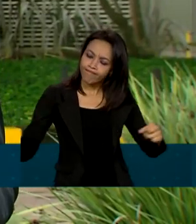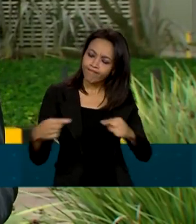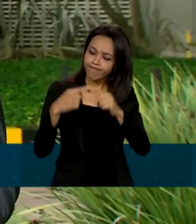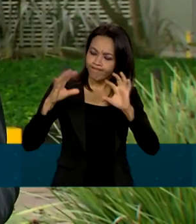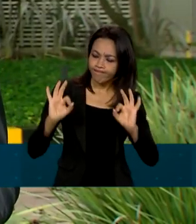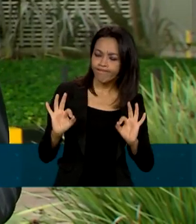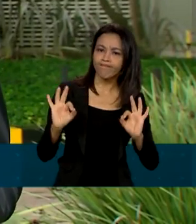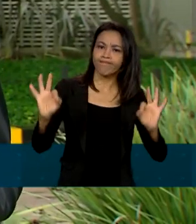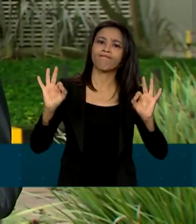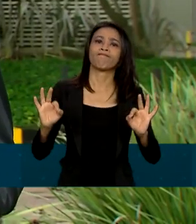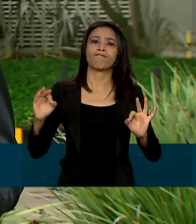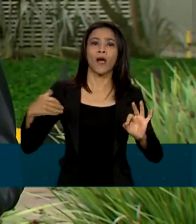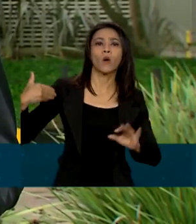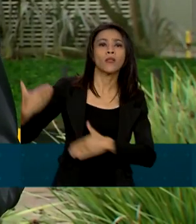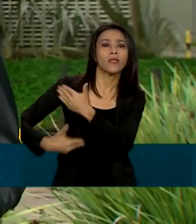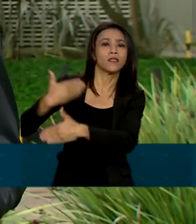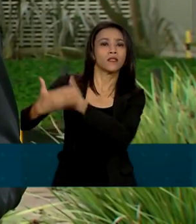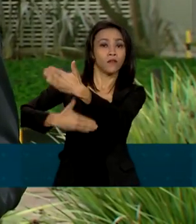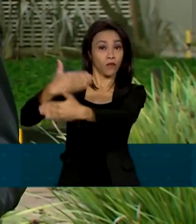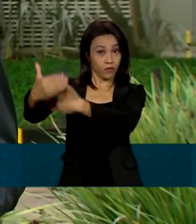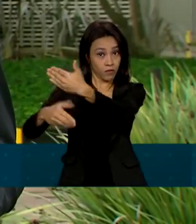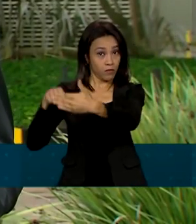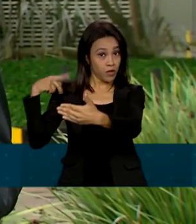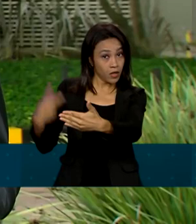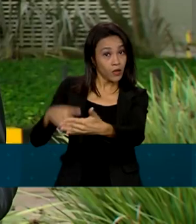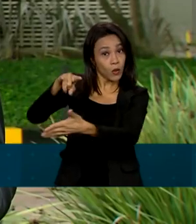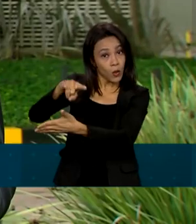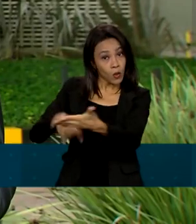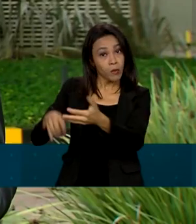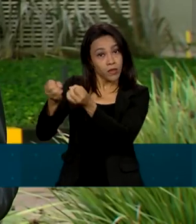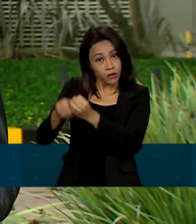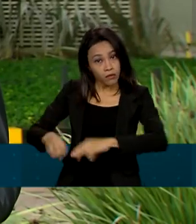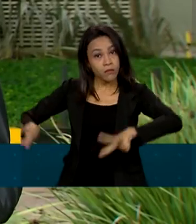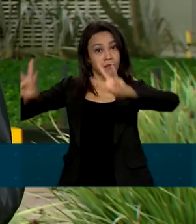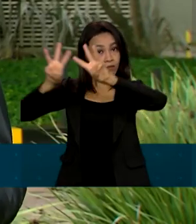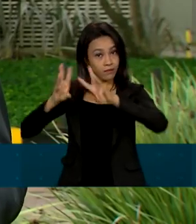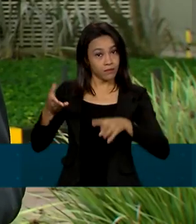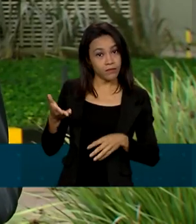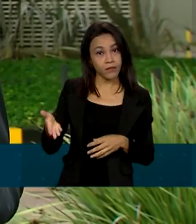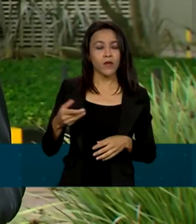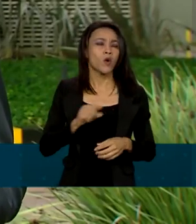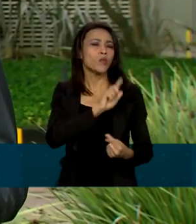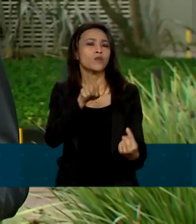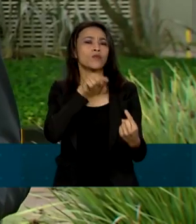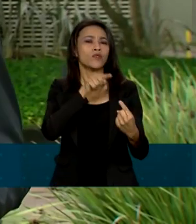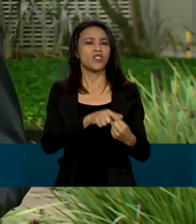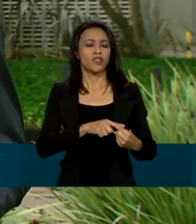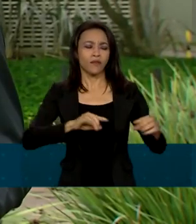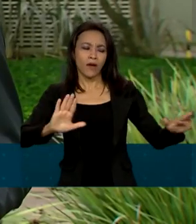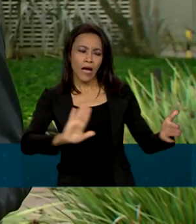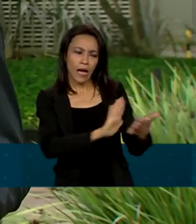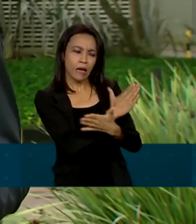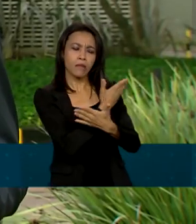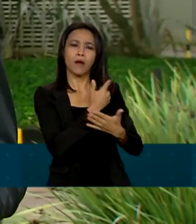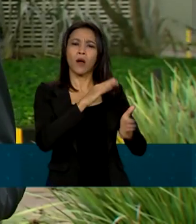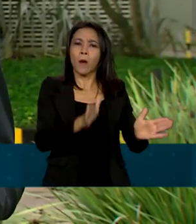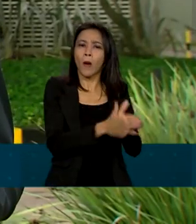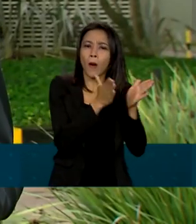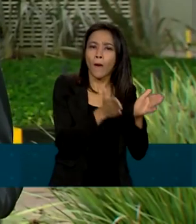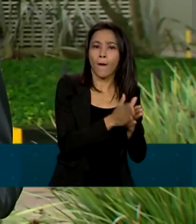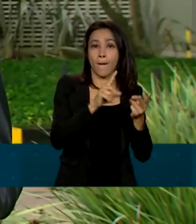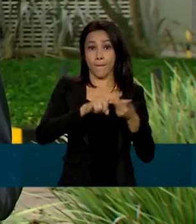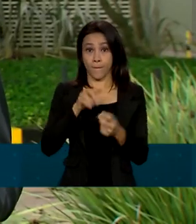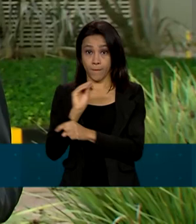desenvolvimento sustentável das Nações Unidas. Essas ações também visam acabar com a pobreza, proteger o clima e o meio